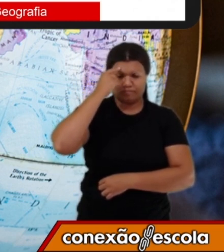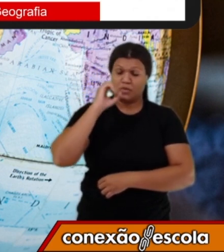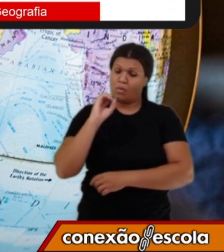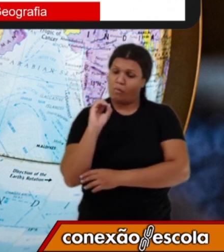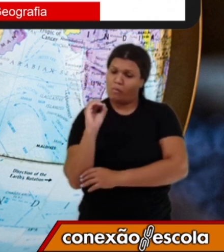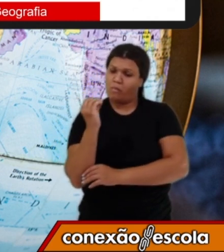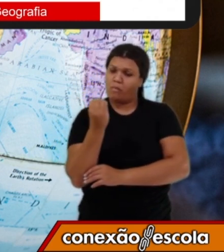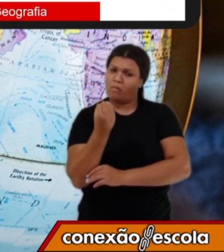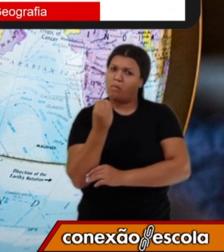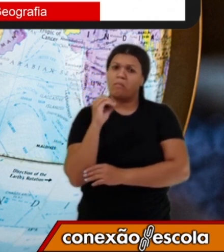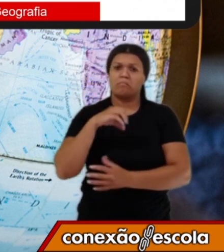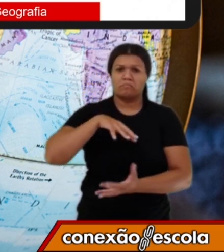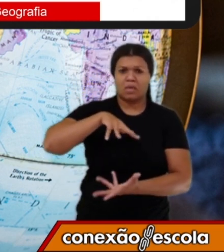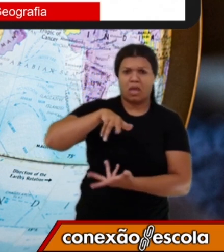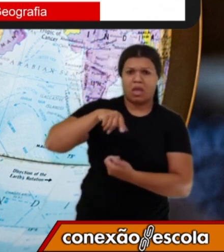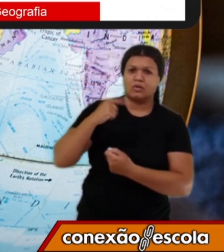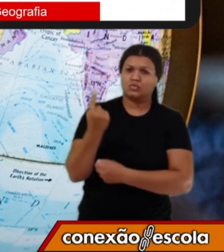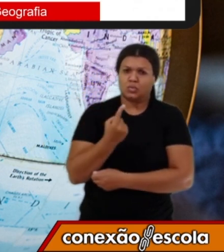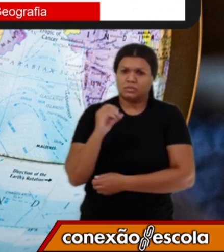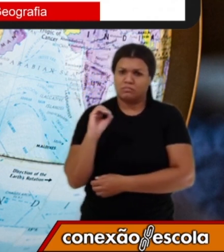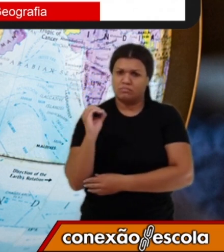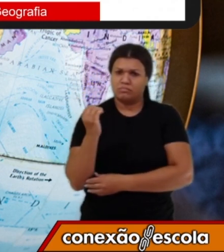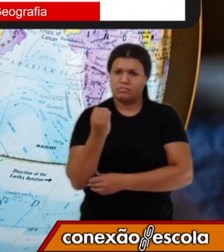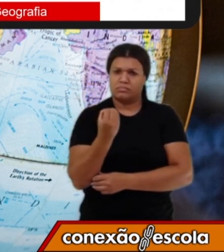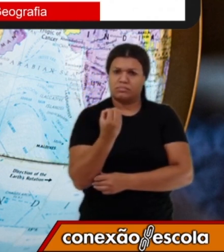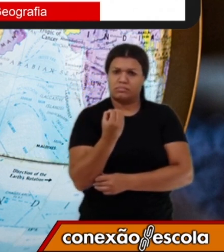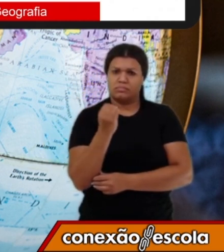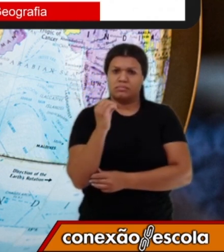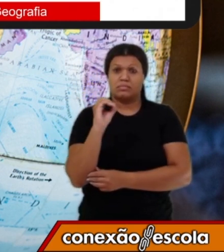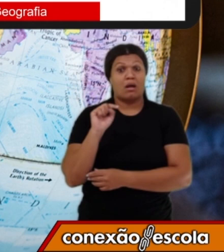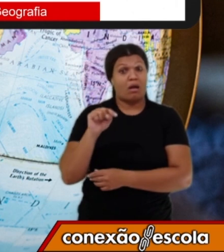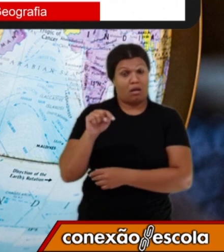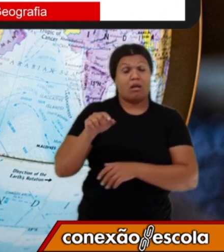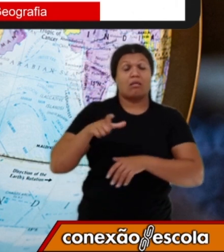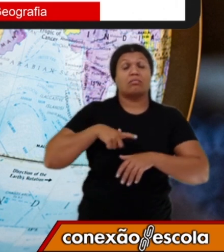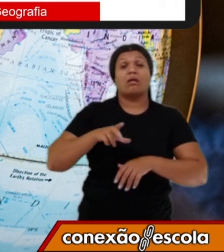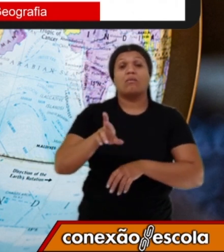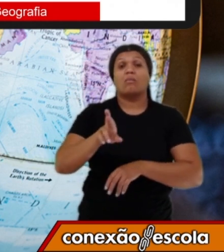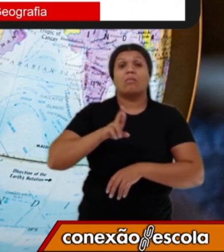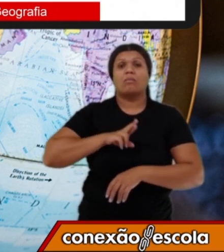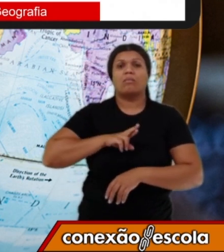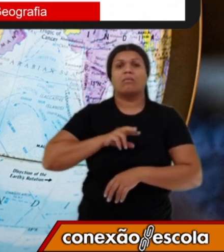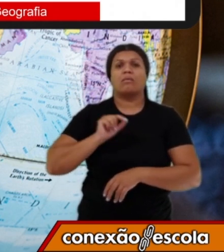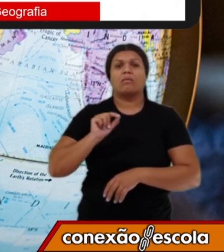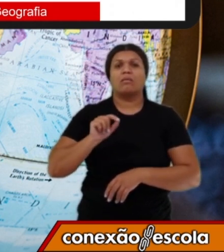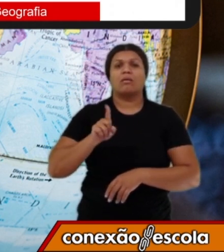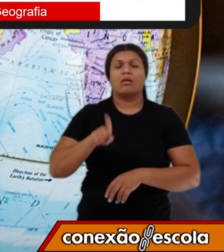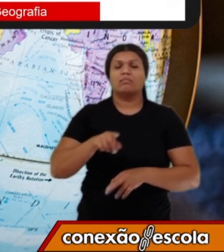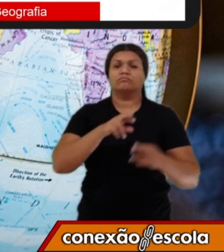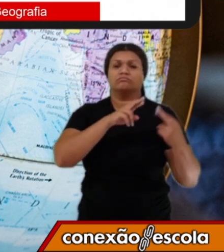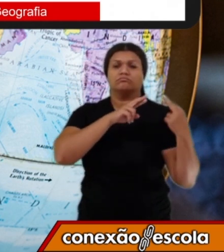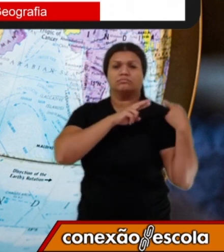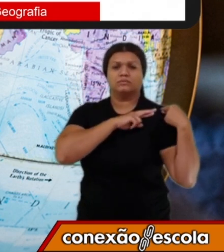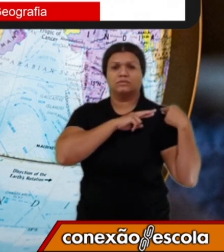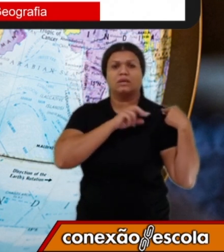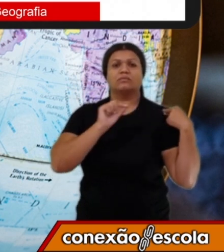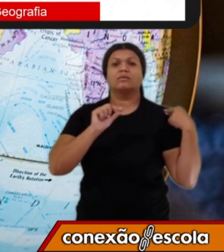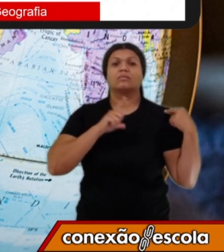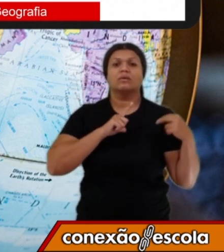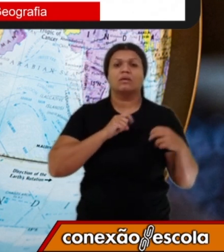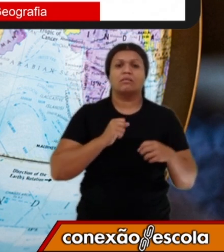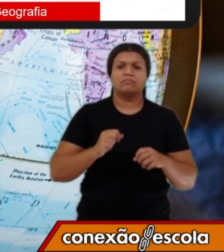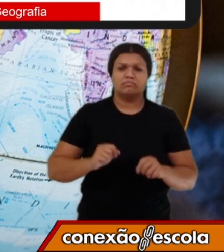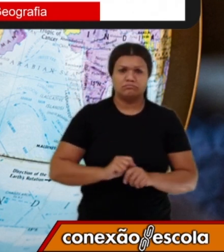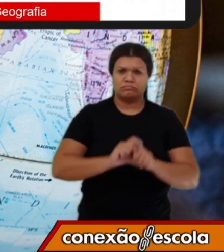responsável pela sucessão dos dias e das noites. Ou seja, se alguém te